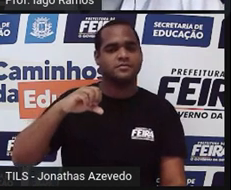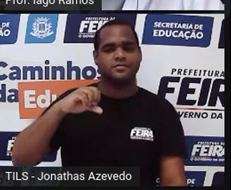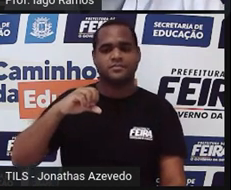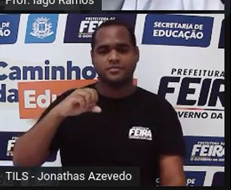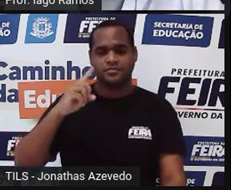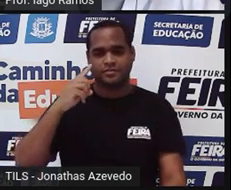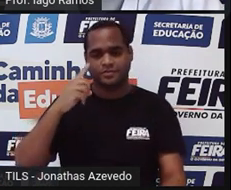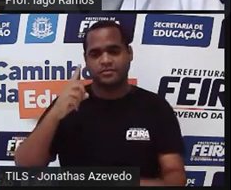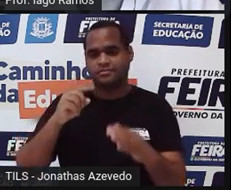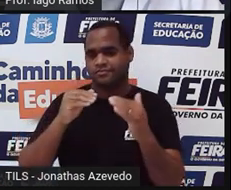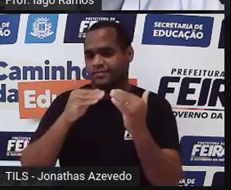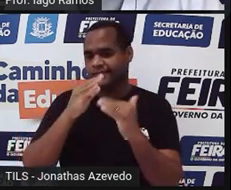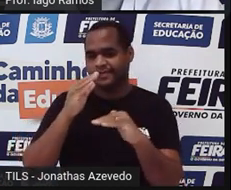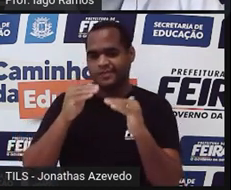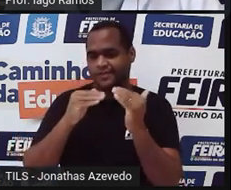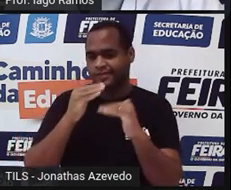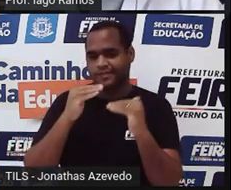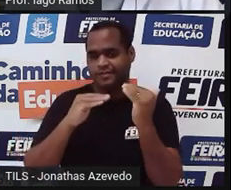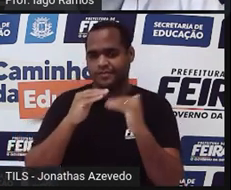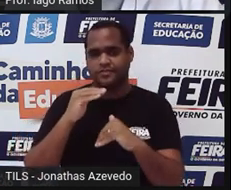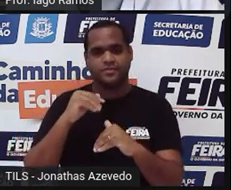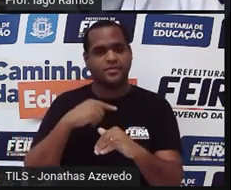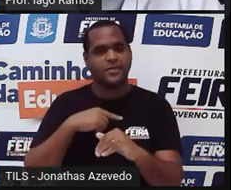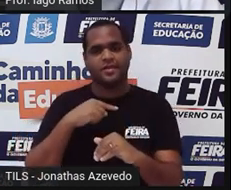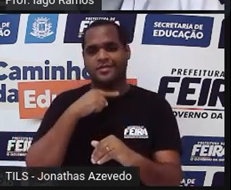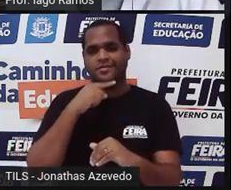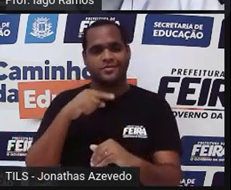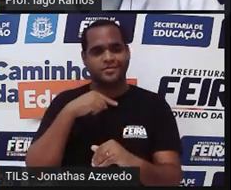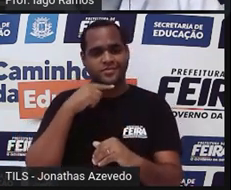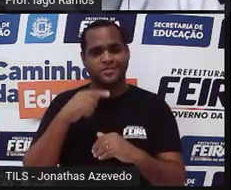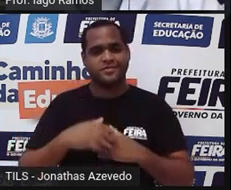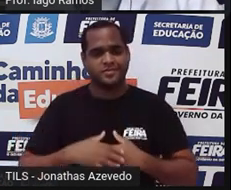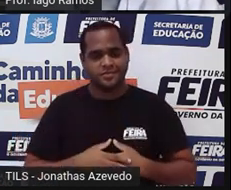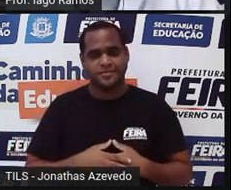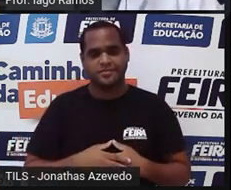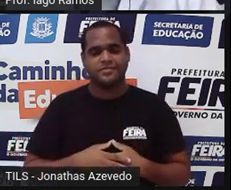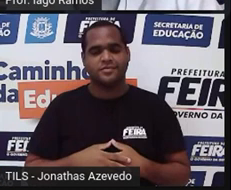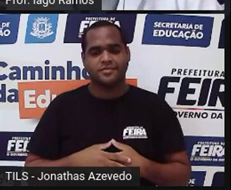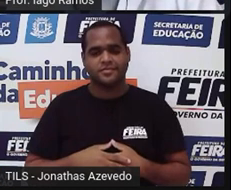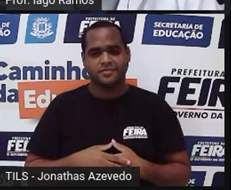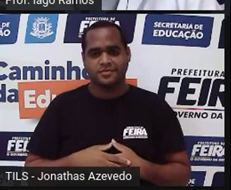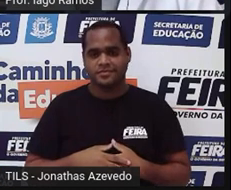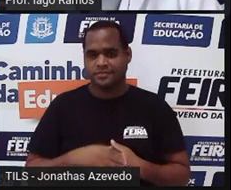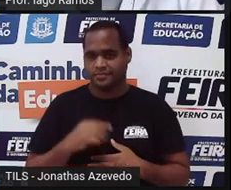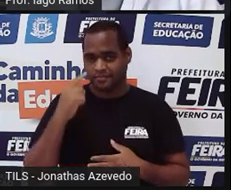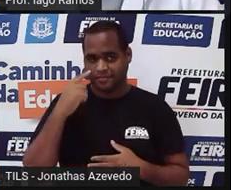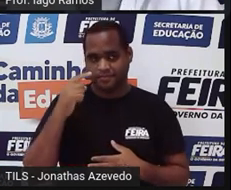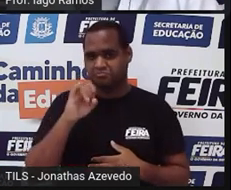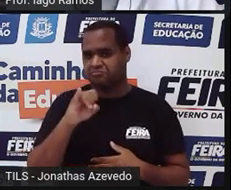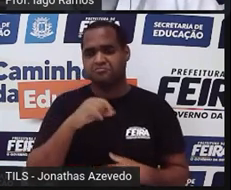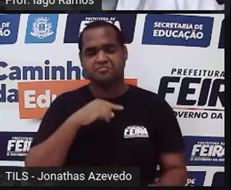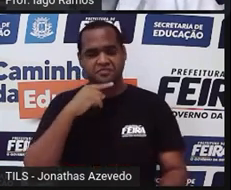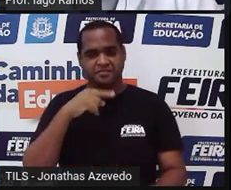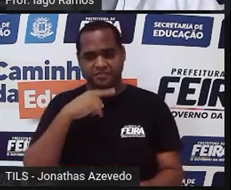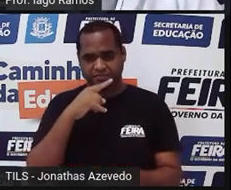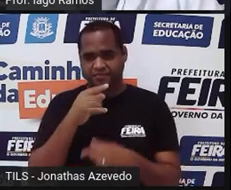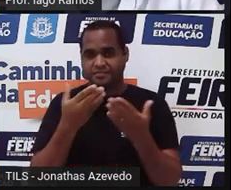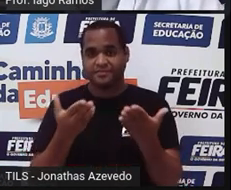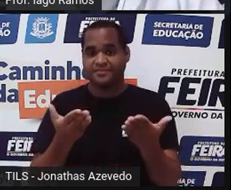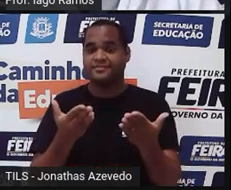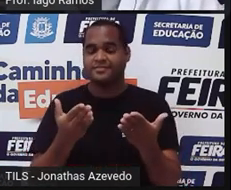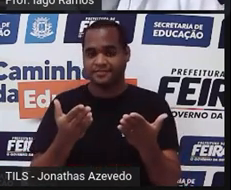não atendem a essas condições aqui, ó. Essas partes da condição. Então, se não atendem, né?